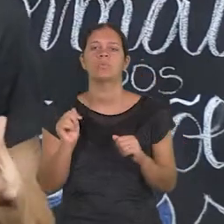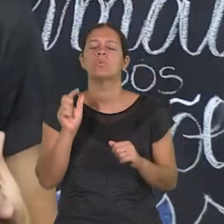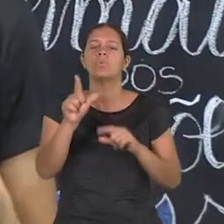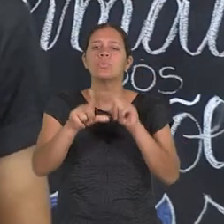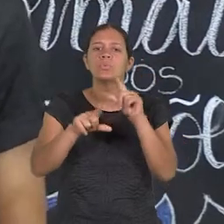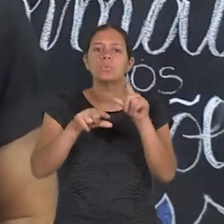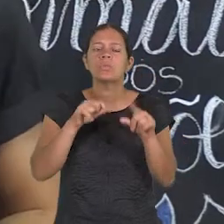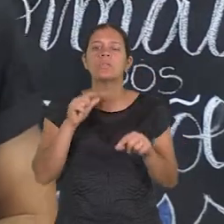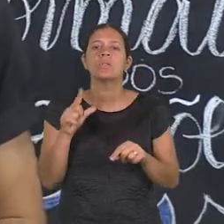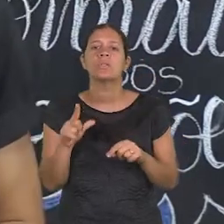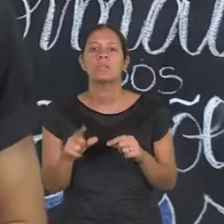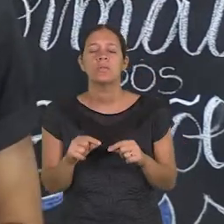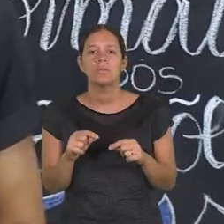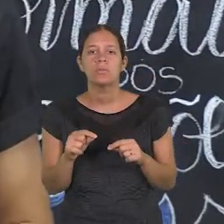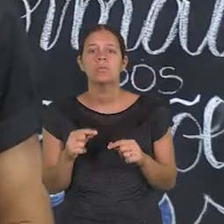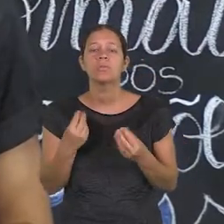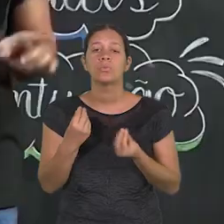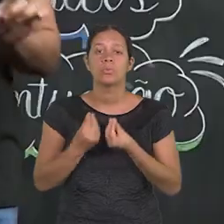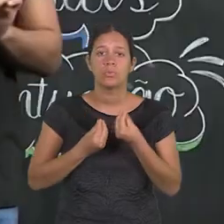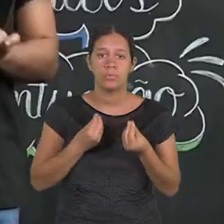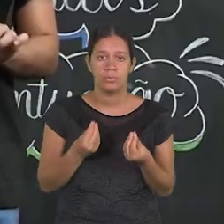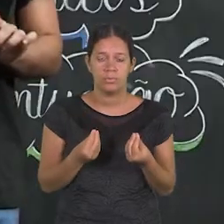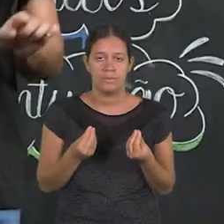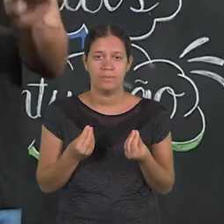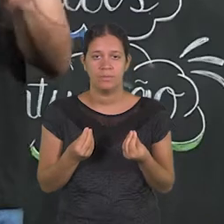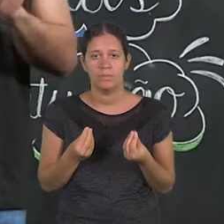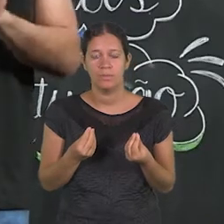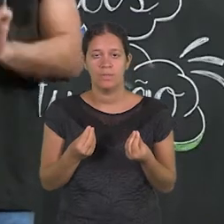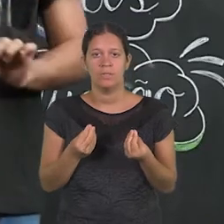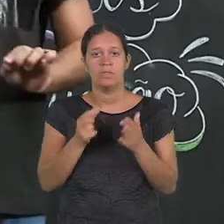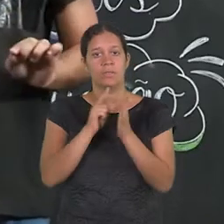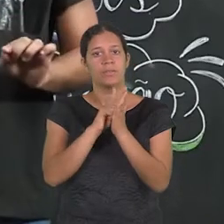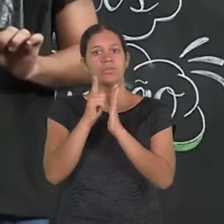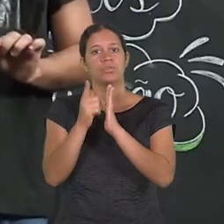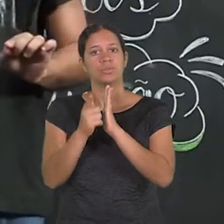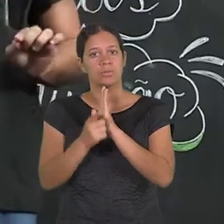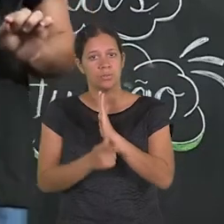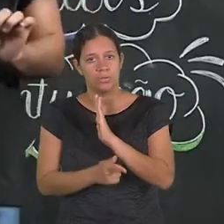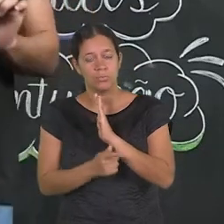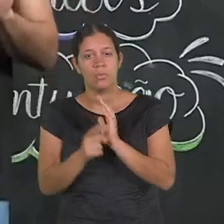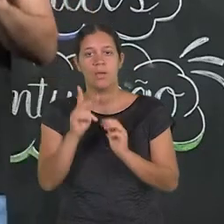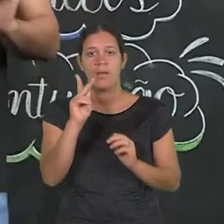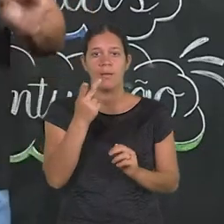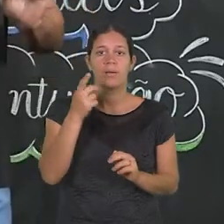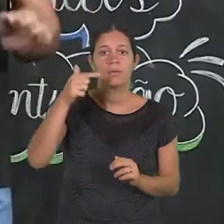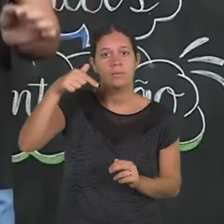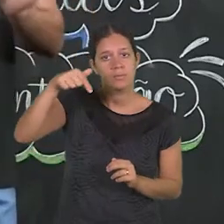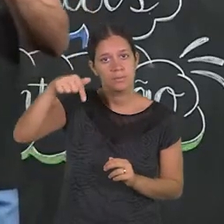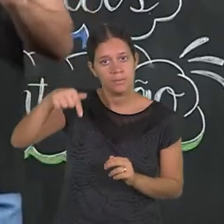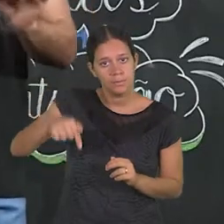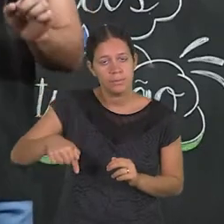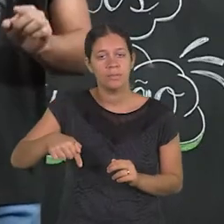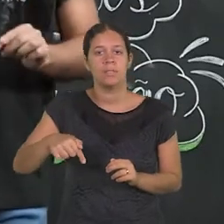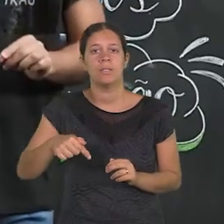E essa escolha, esse uso dos planos, ele é aleatório? Não. Como o gênero HQ é um gênero que é construído por meio de imagens e não